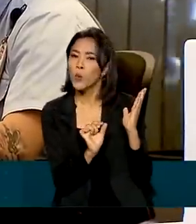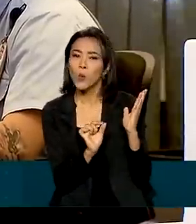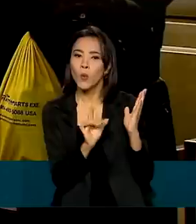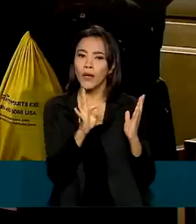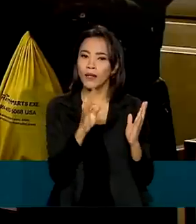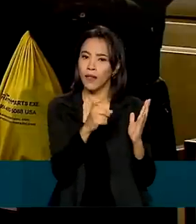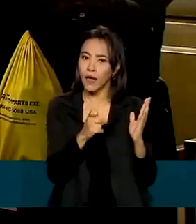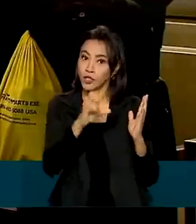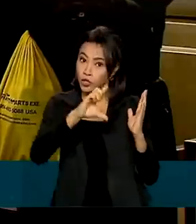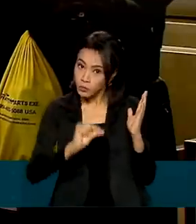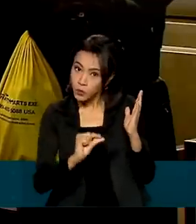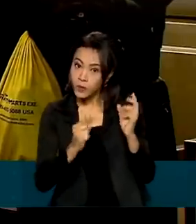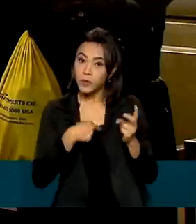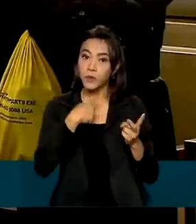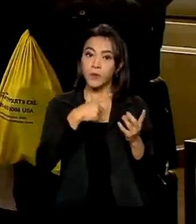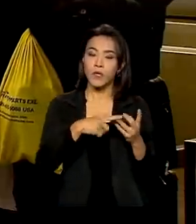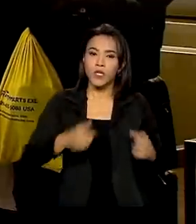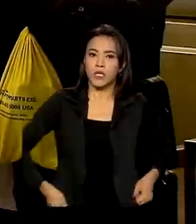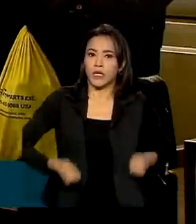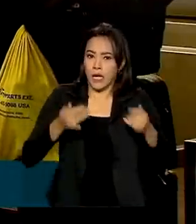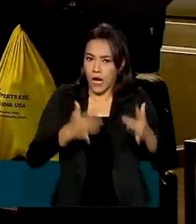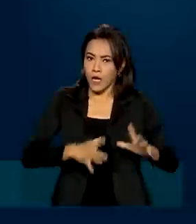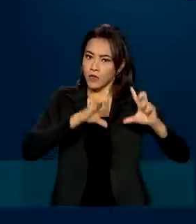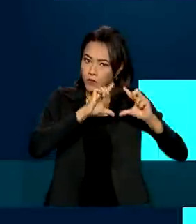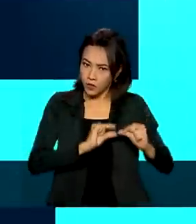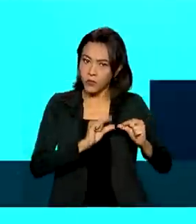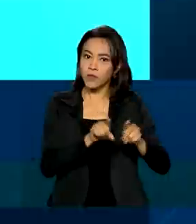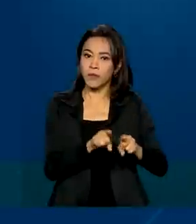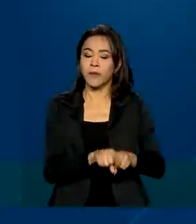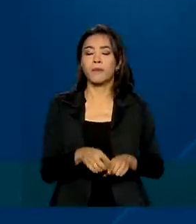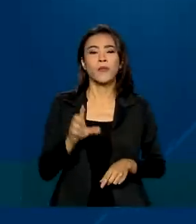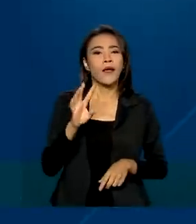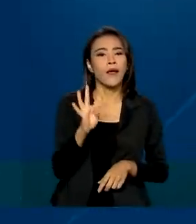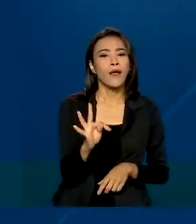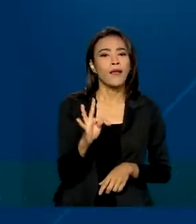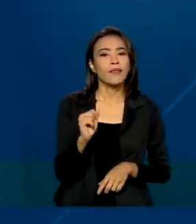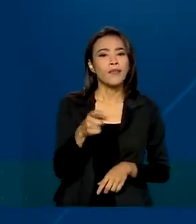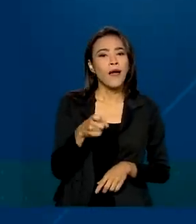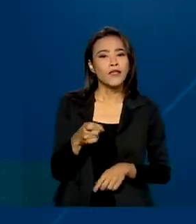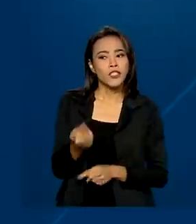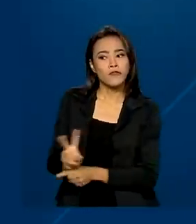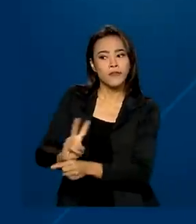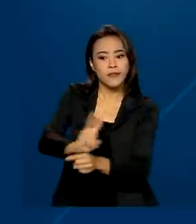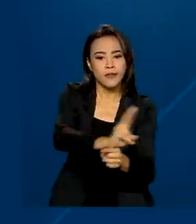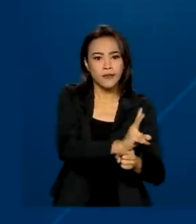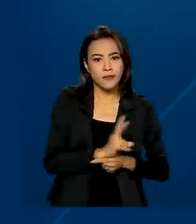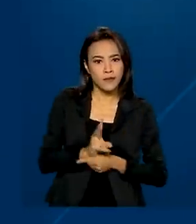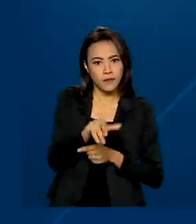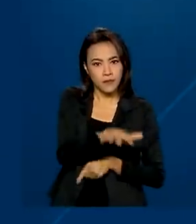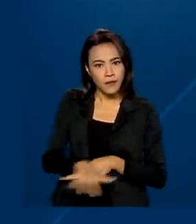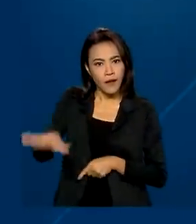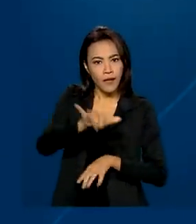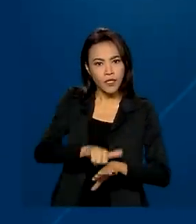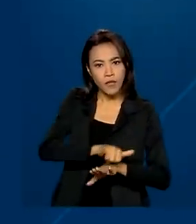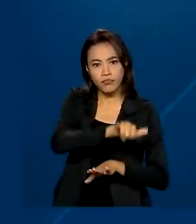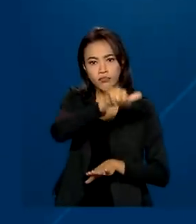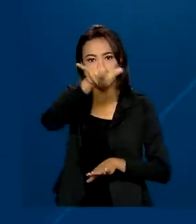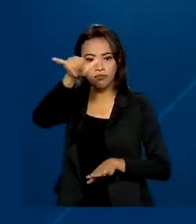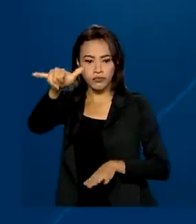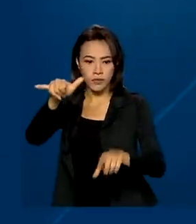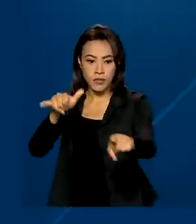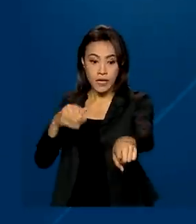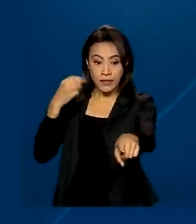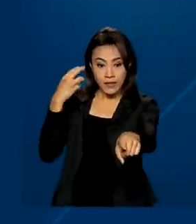diminuiu e custos foram reduzidos. As taxas de fiscalização da aviação civil, por exemplo, de